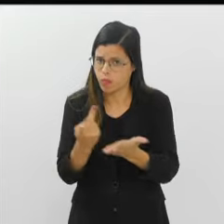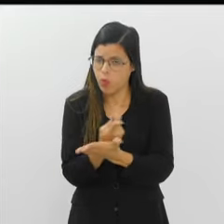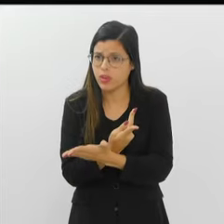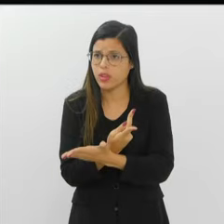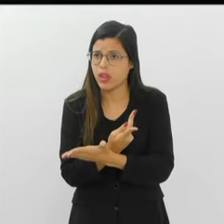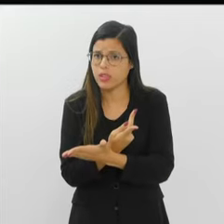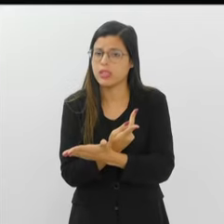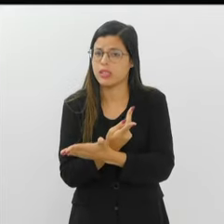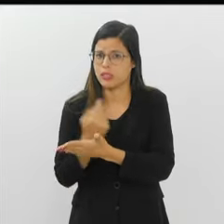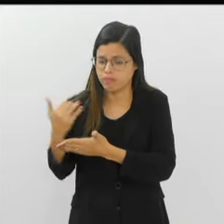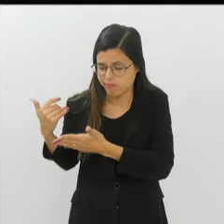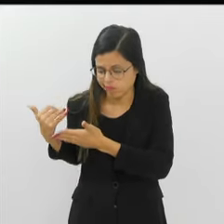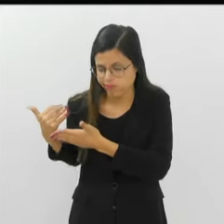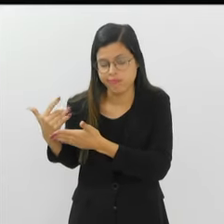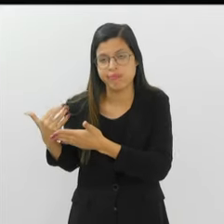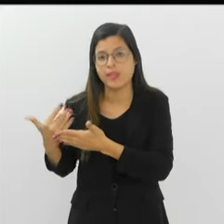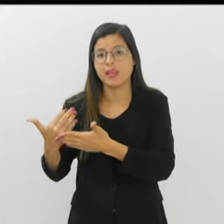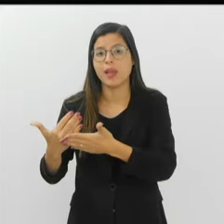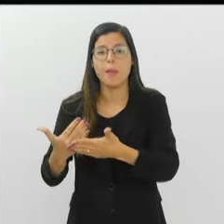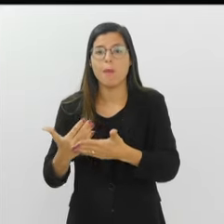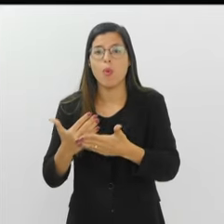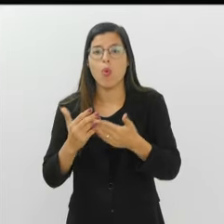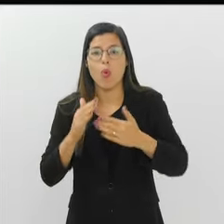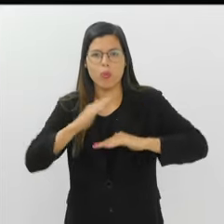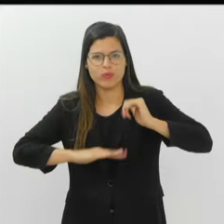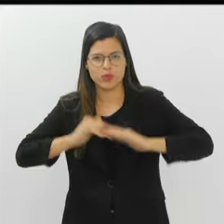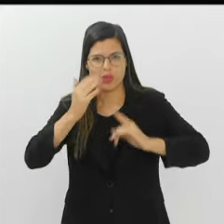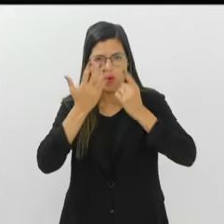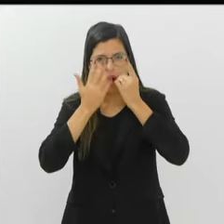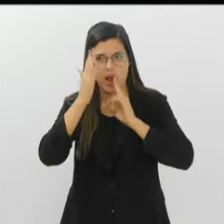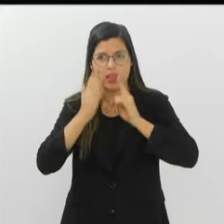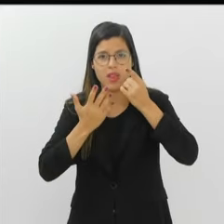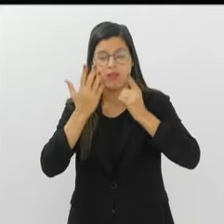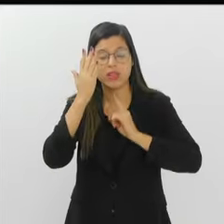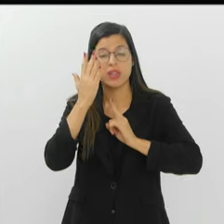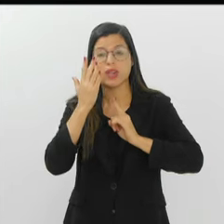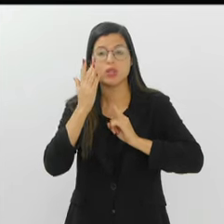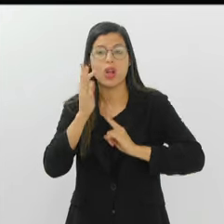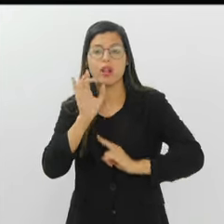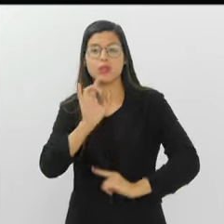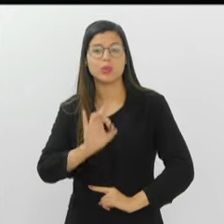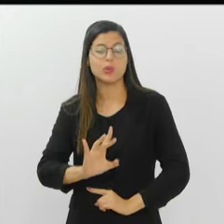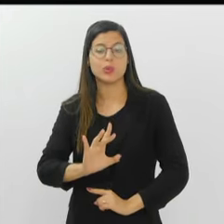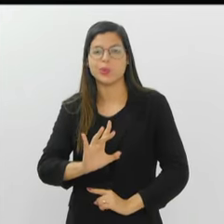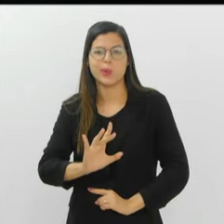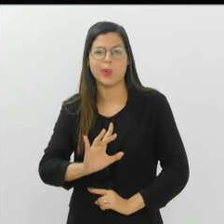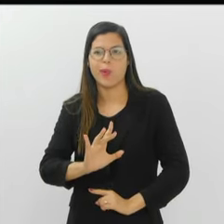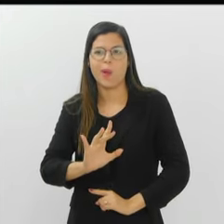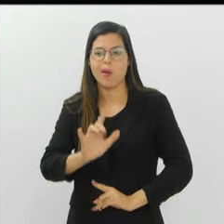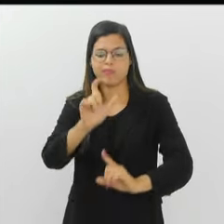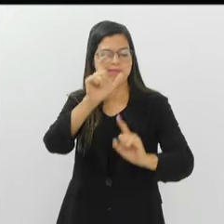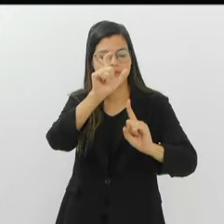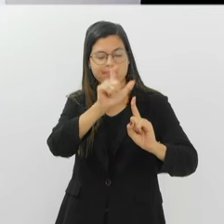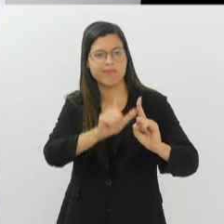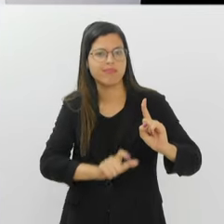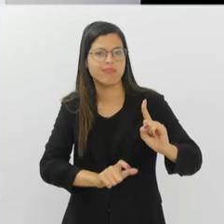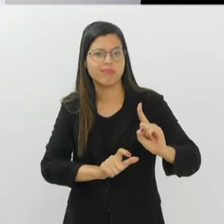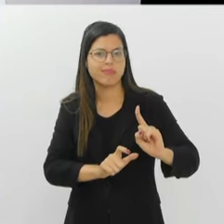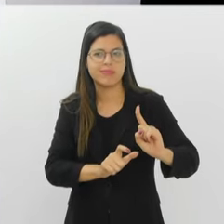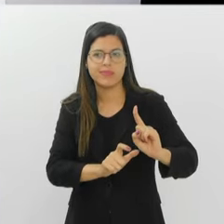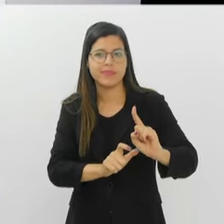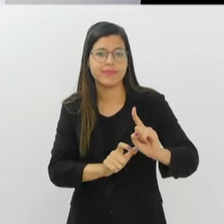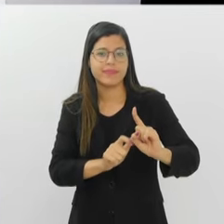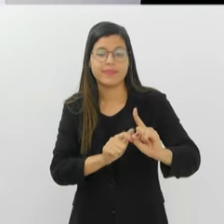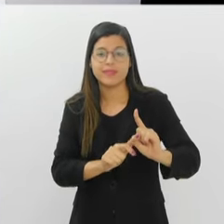constatação. Durante muito tempo, o carnavalesco era apenas uma figura